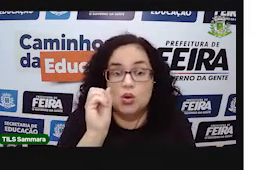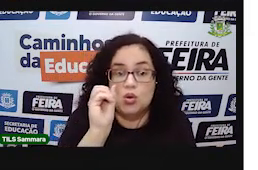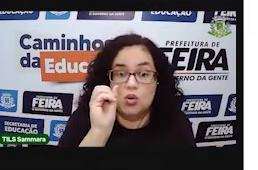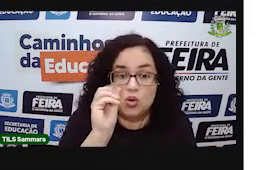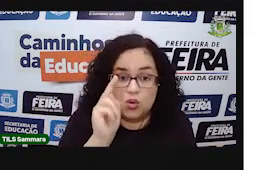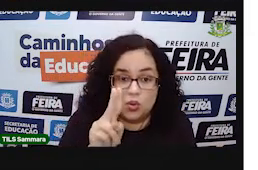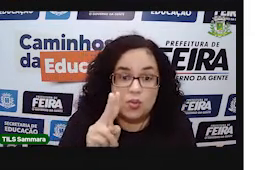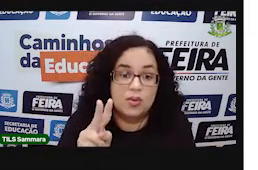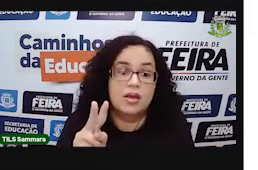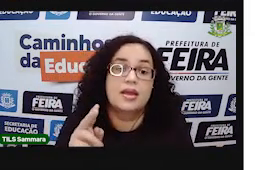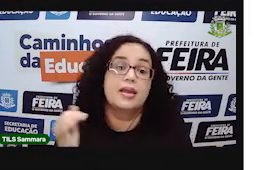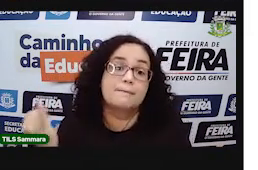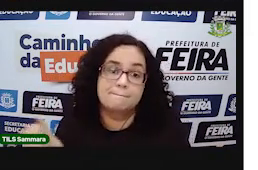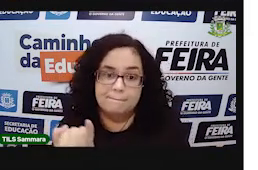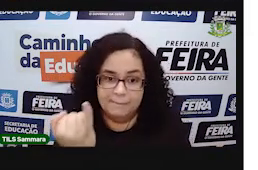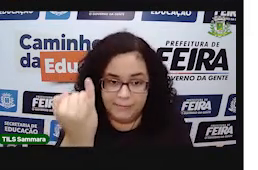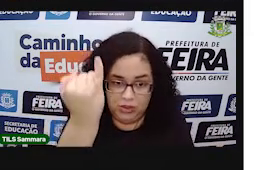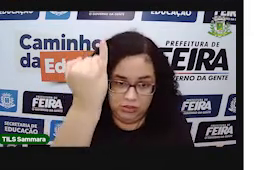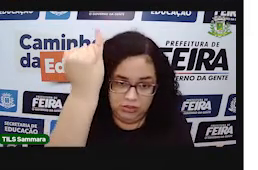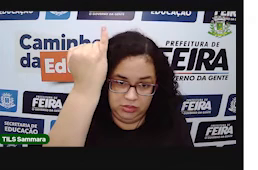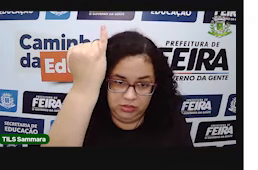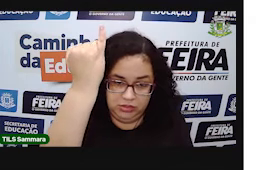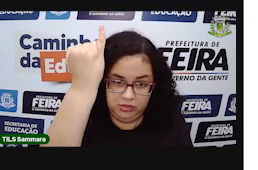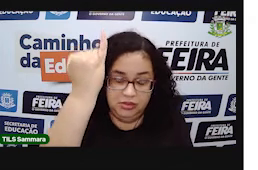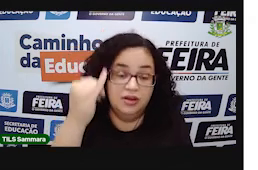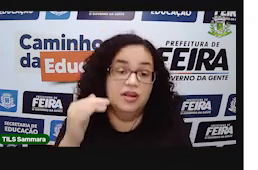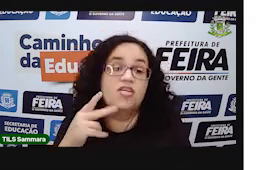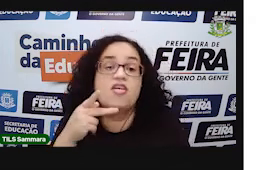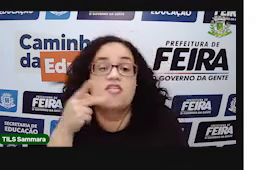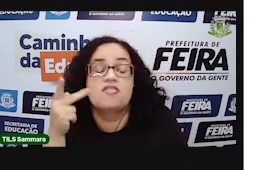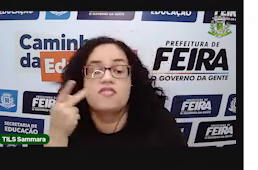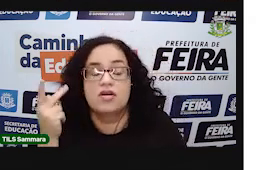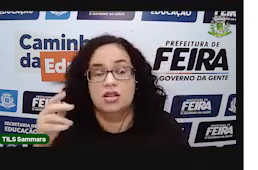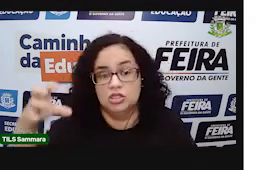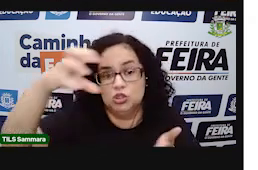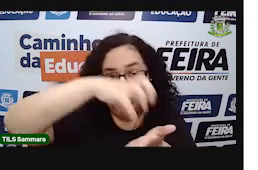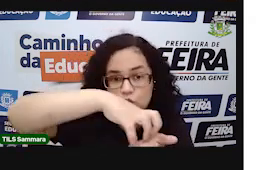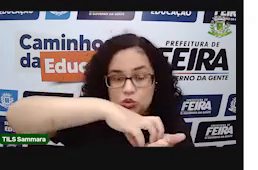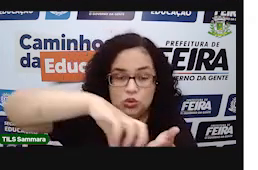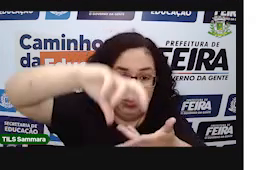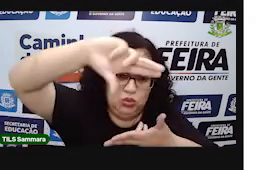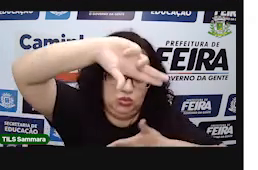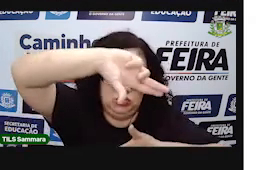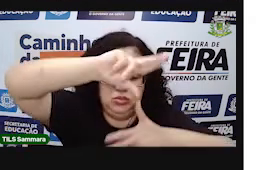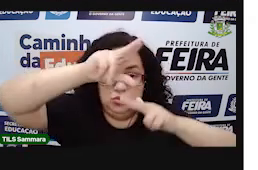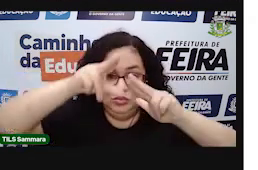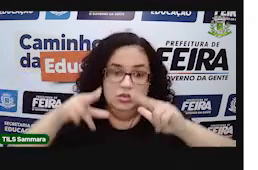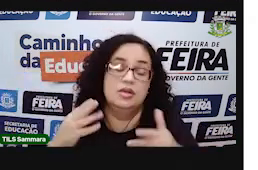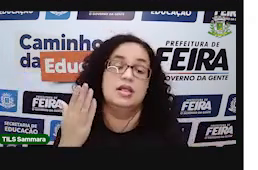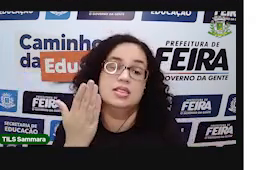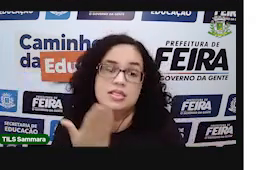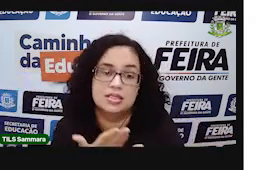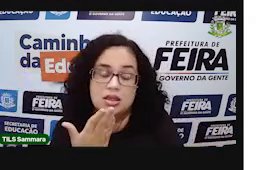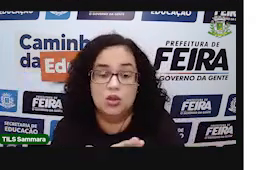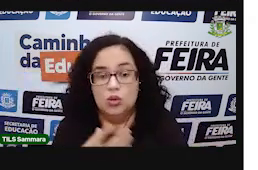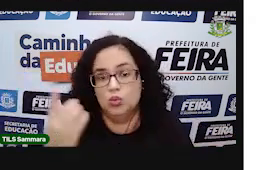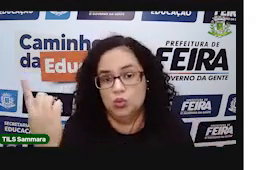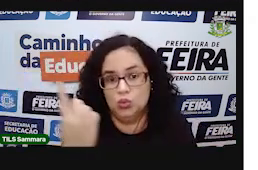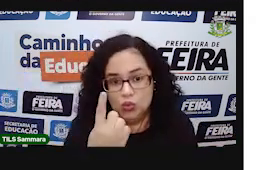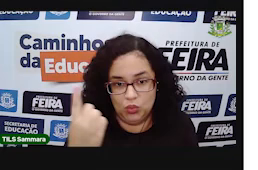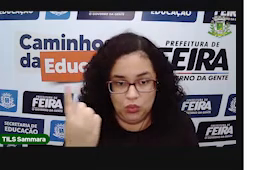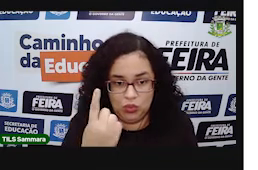a gente acabou de ver aqui. Tá bom? Esse momento é muito importante. Nós estamos falando de sólidos geométricos